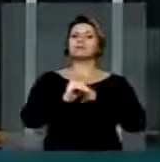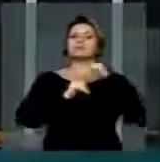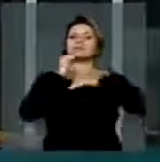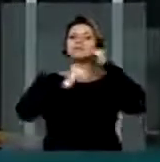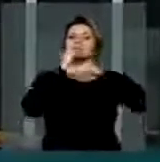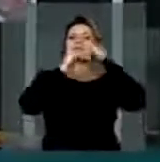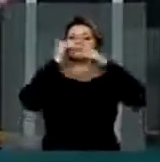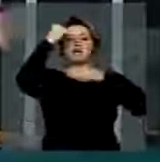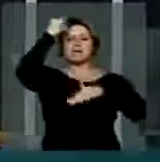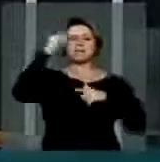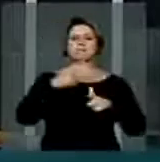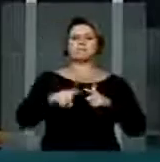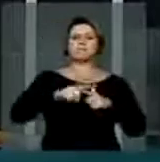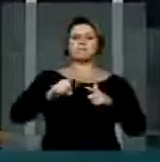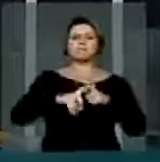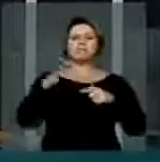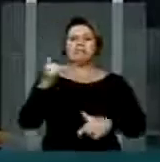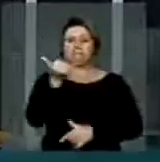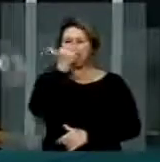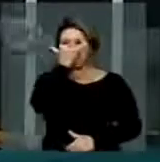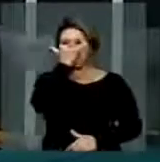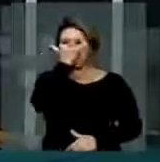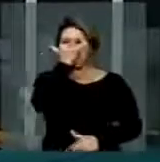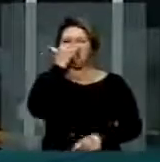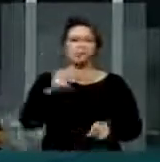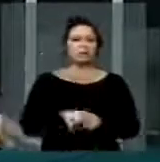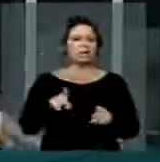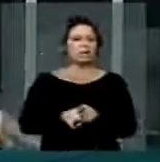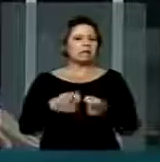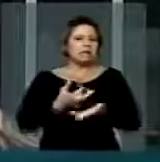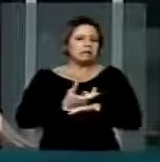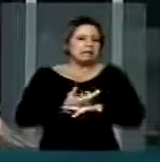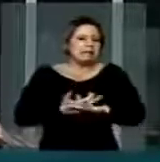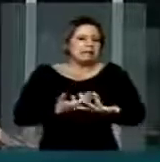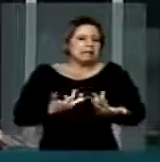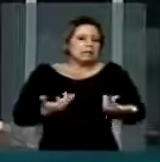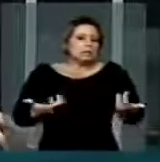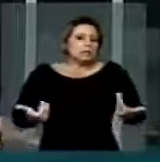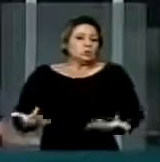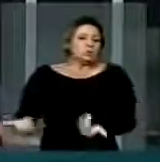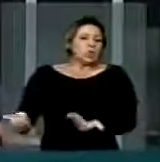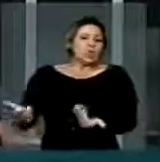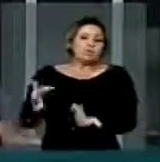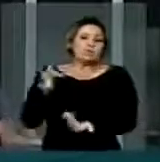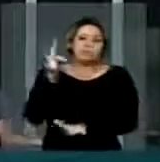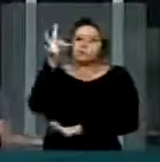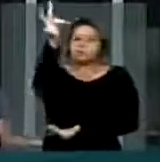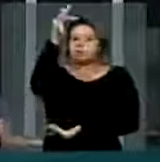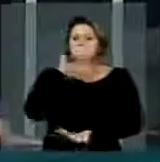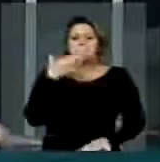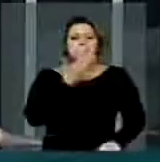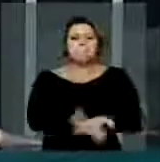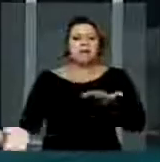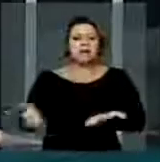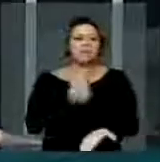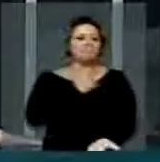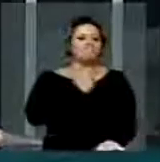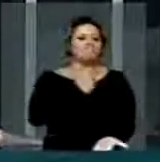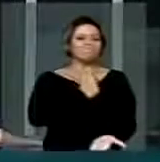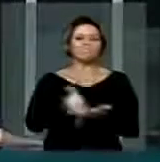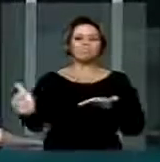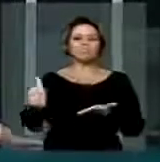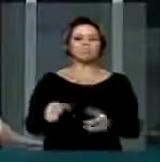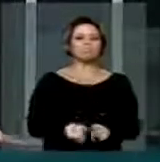no nosso país outras tragédias como essa, que vitimou vários jovens de um futuro fantástico que tinham pela frente, na sua grande maioria